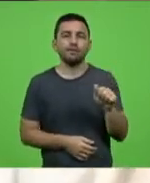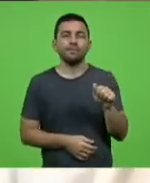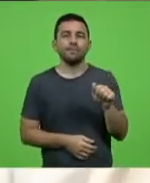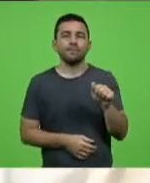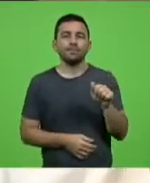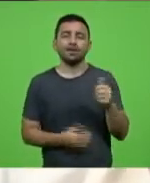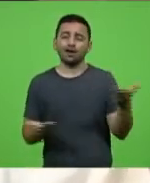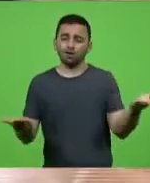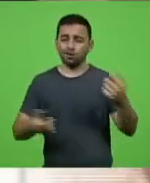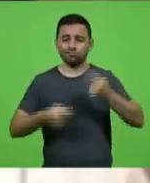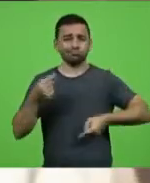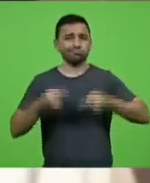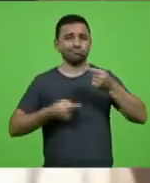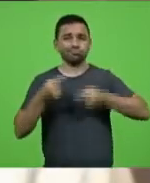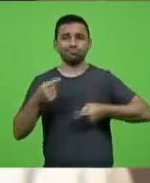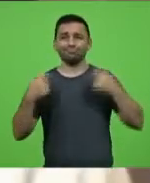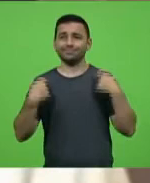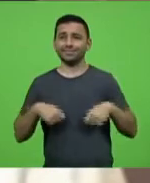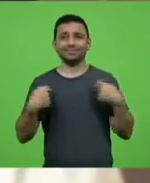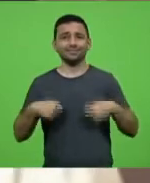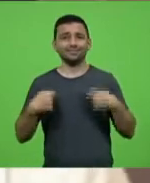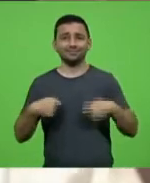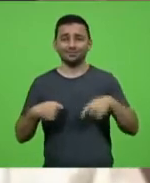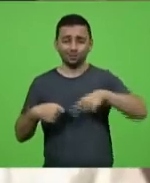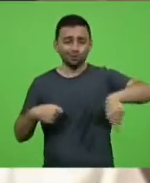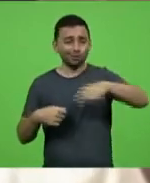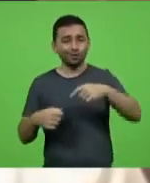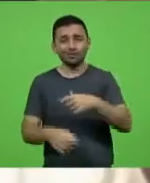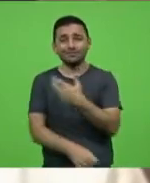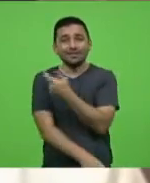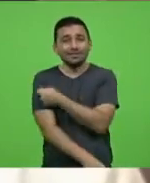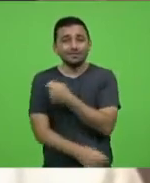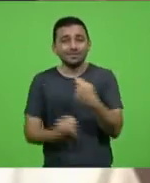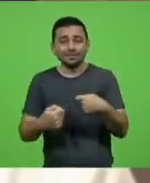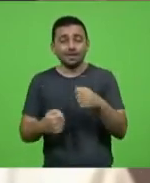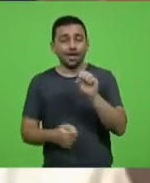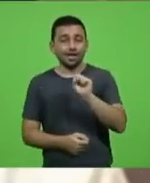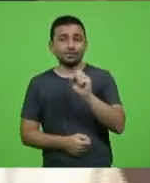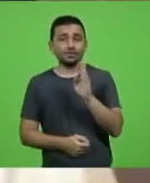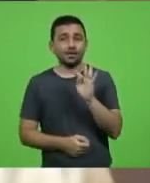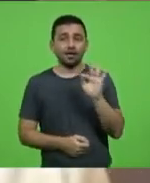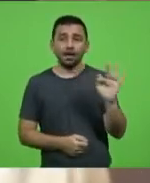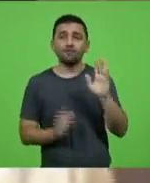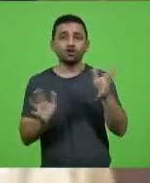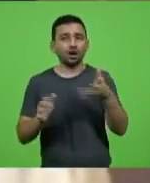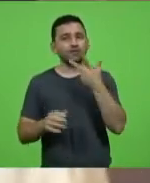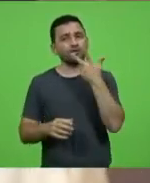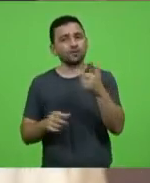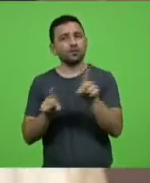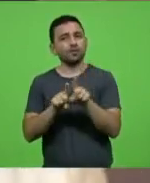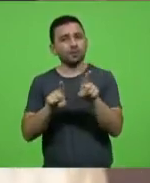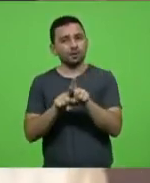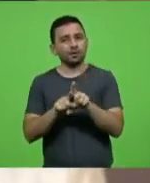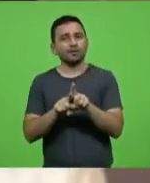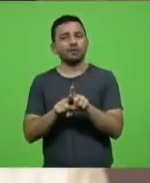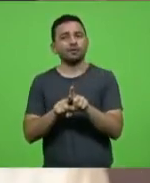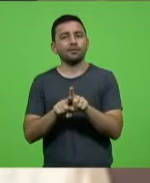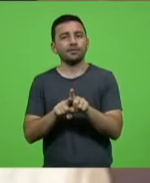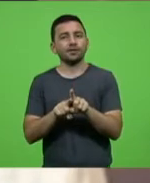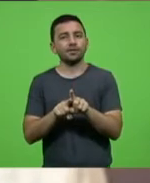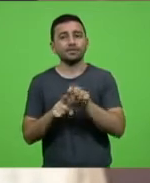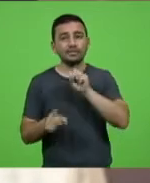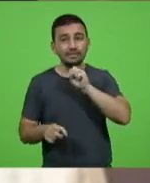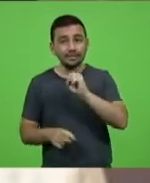aqui, que a necessidade que nós estamos tendo de vacina e o próprio STF já tem se manifestado, no sentido de que se a